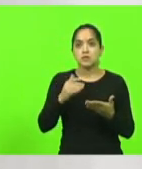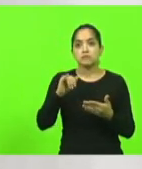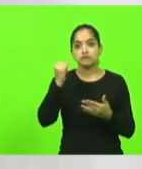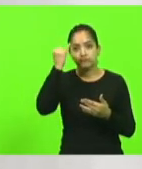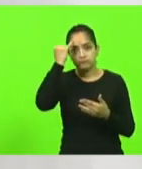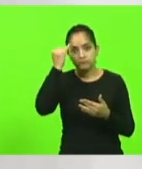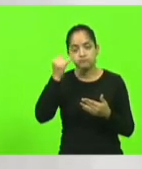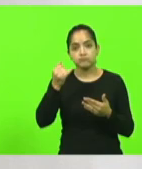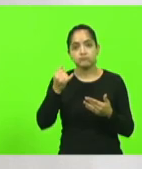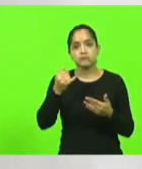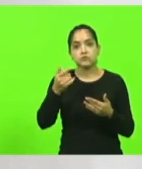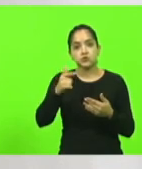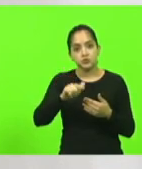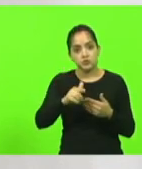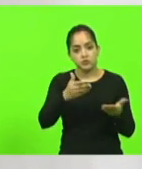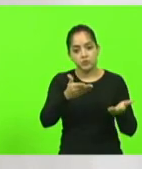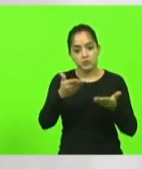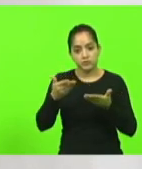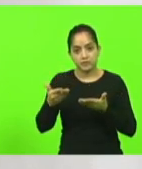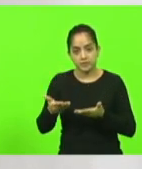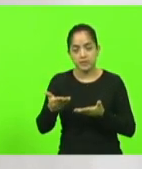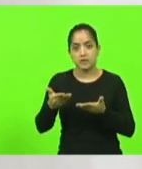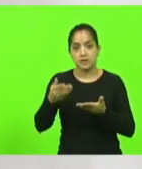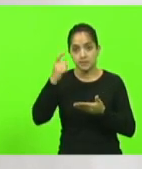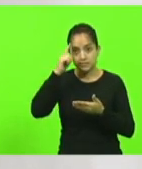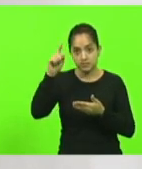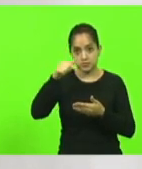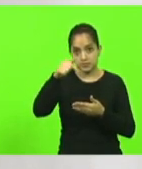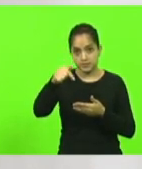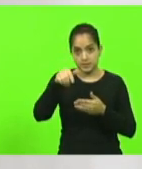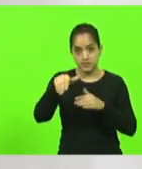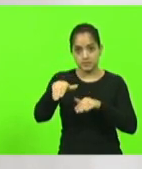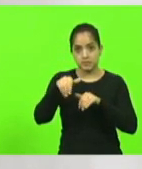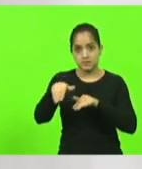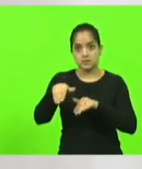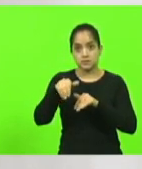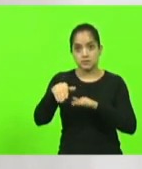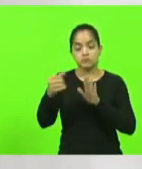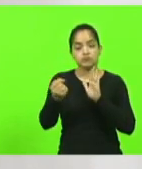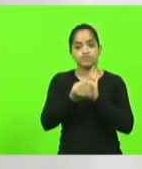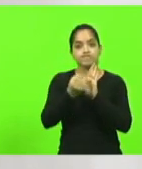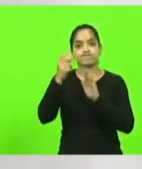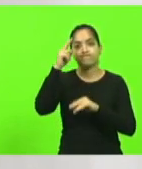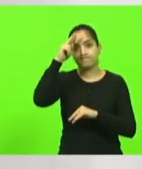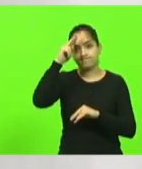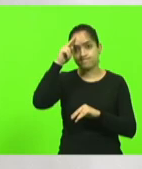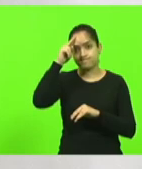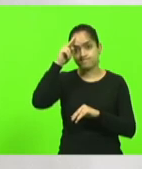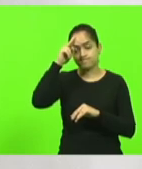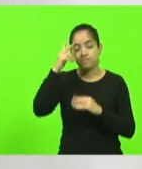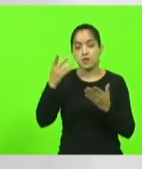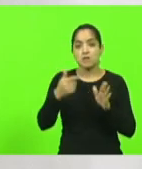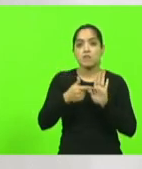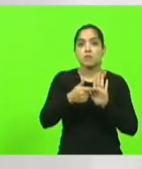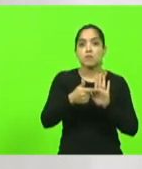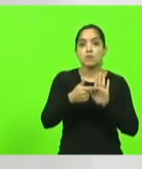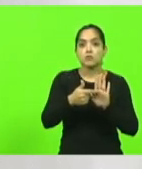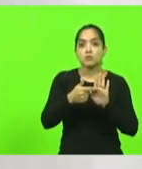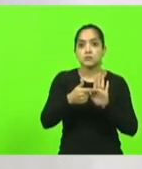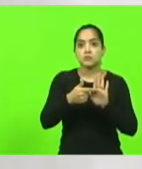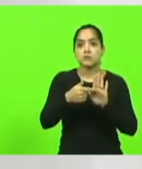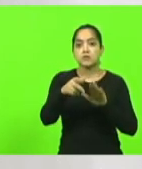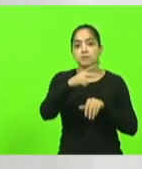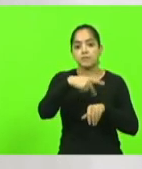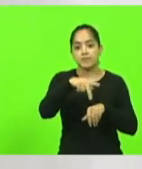o convite, que, sem dúvida, esse 7 de setembro vai ser um 7 de setembro histórico, e vamos demonstrar para todo o país